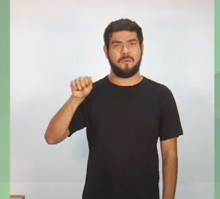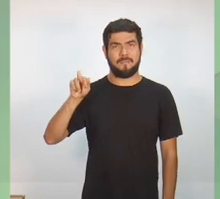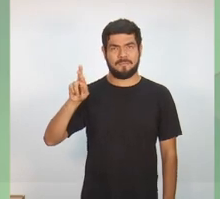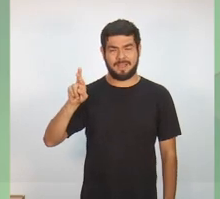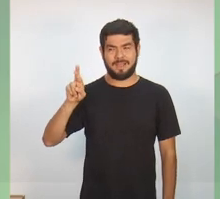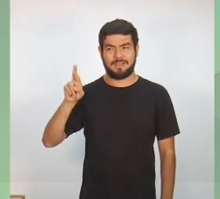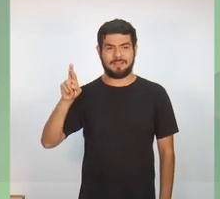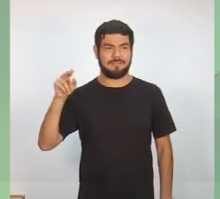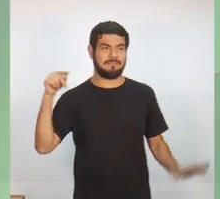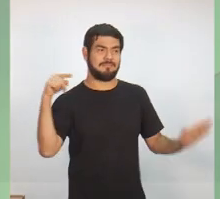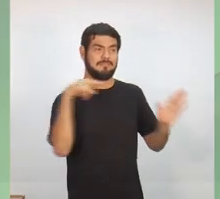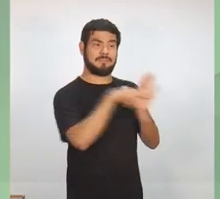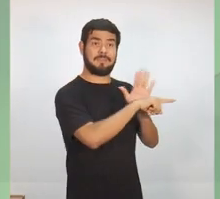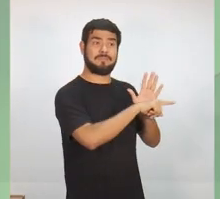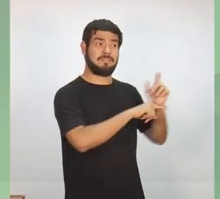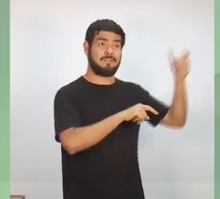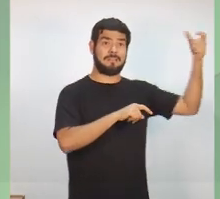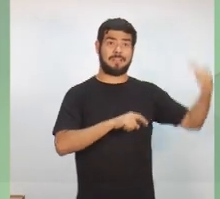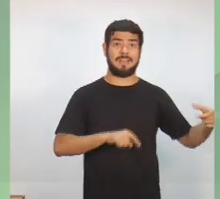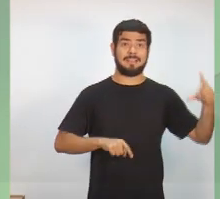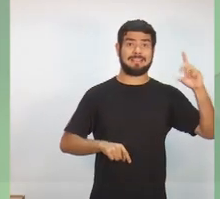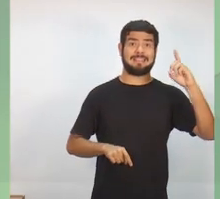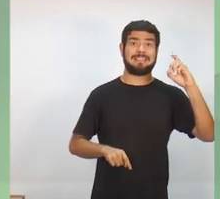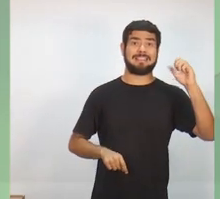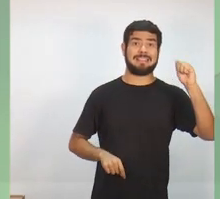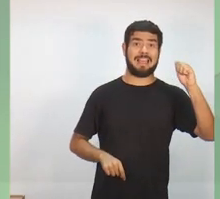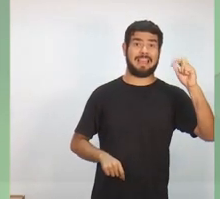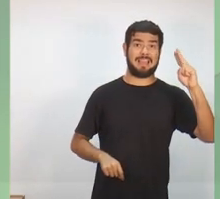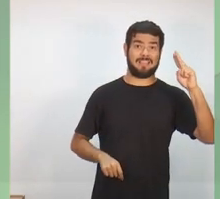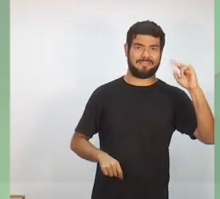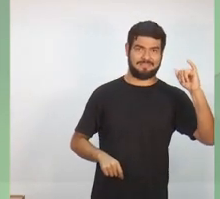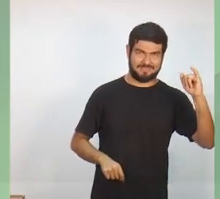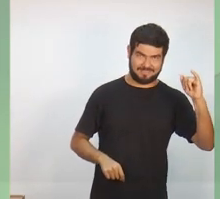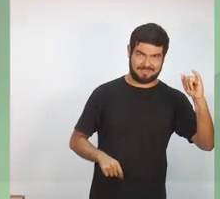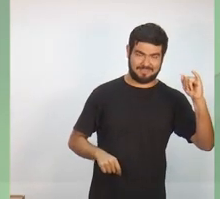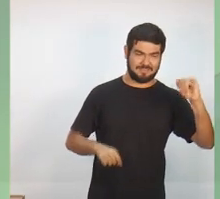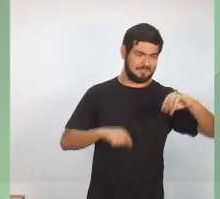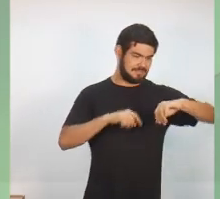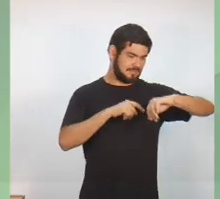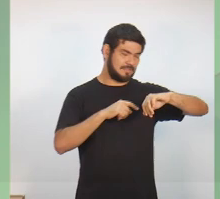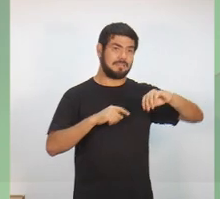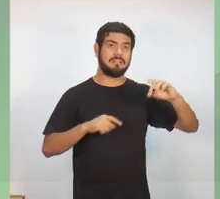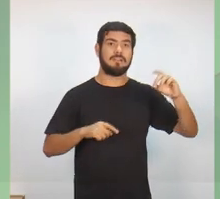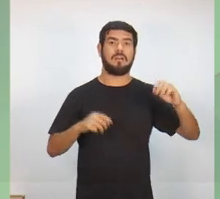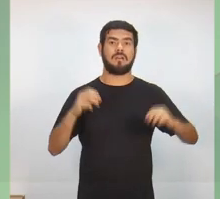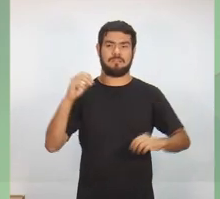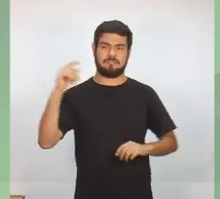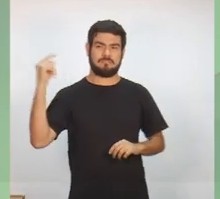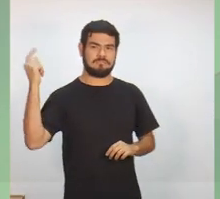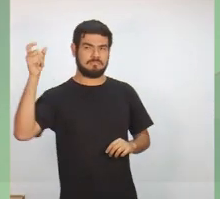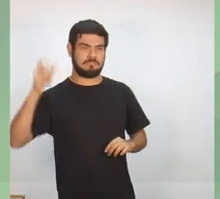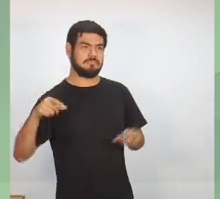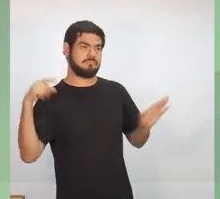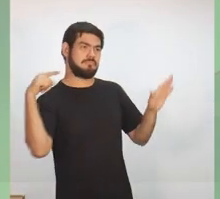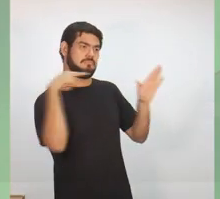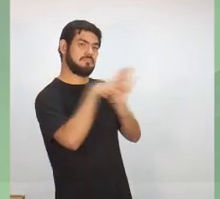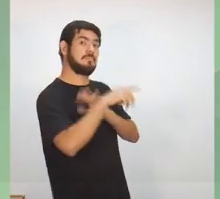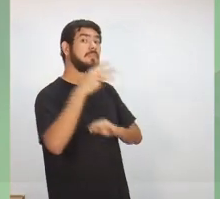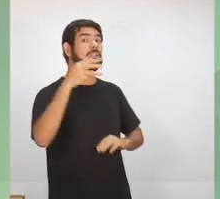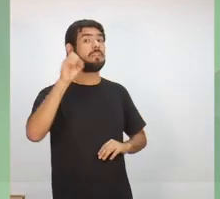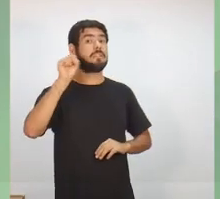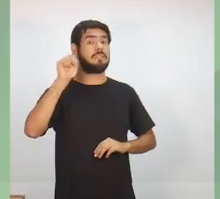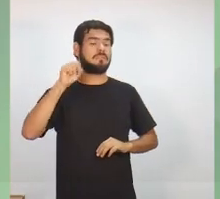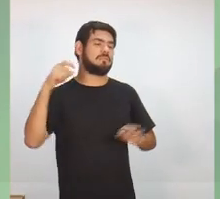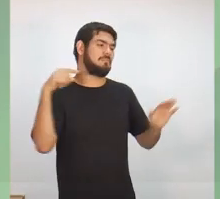candidato Davi Almeida. Cronômetro na tela. O candidato Omar Aziz tem 30 segundos para fazer a pergunta para o